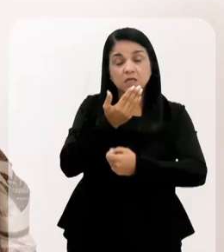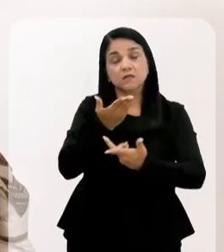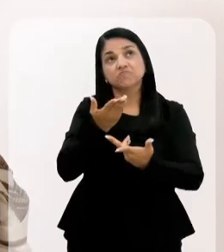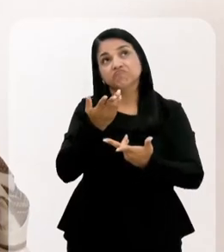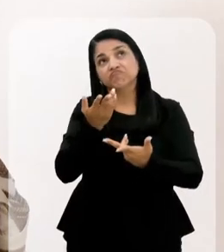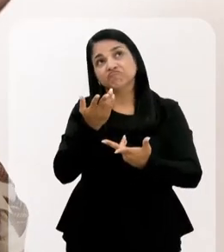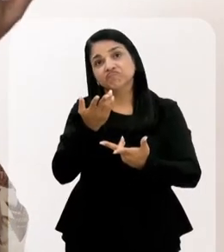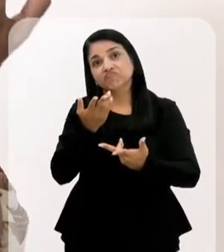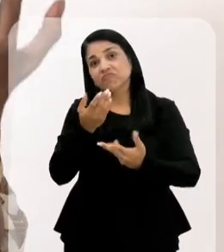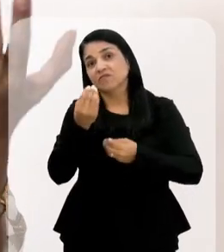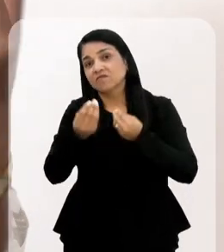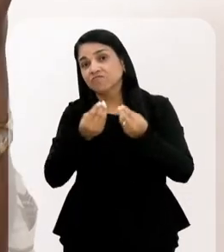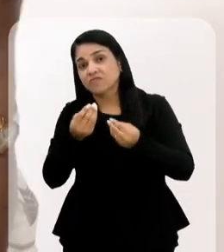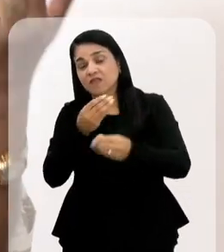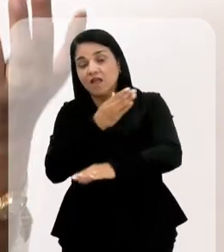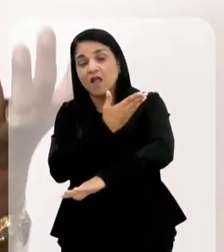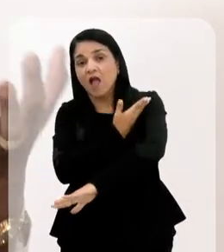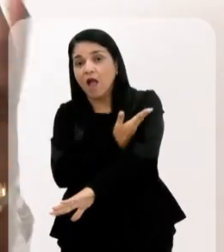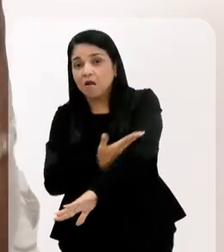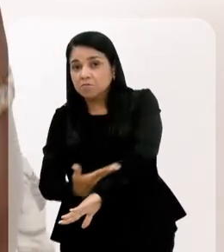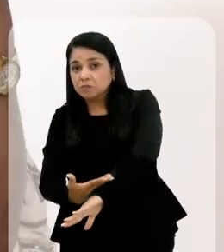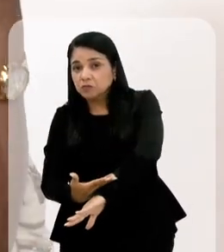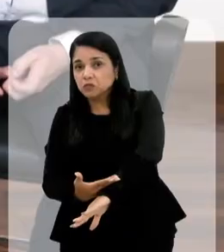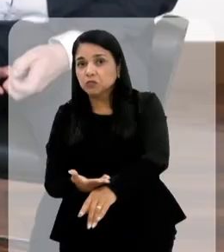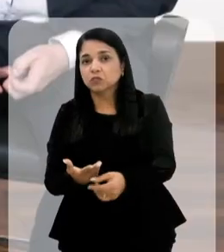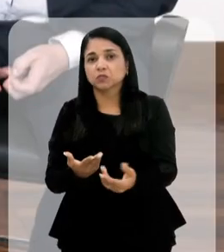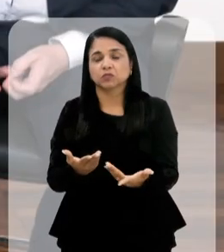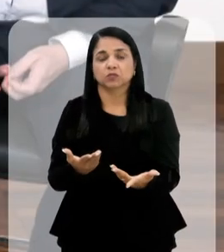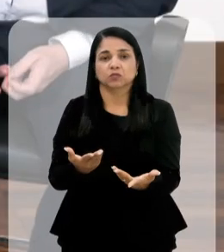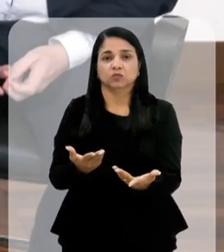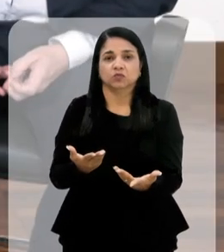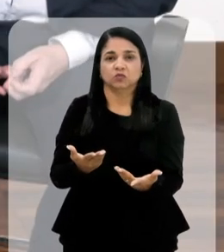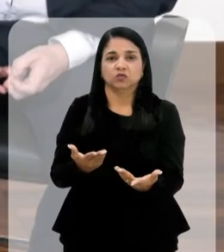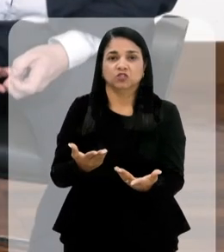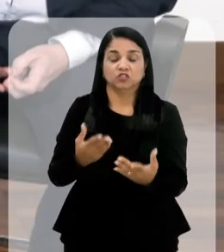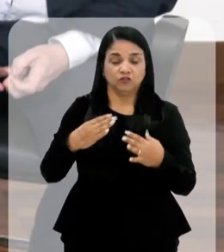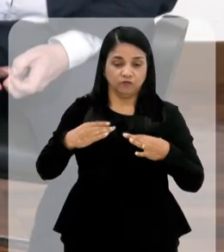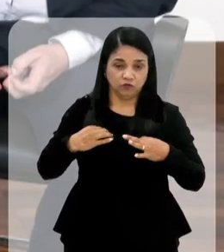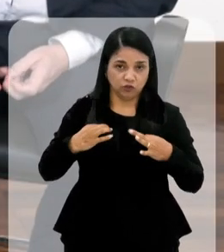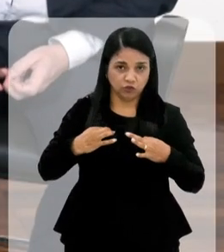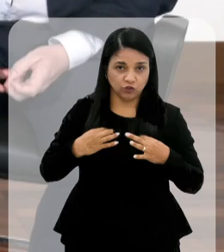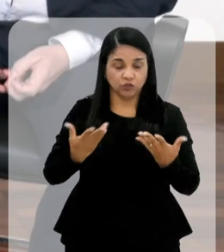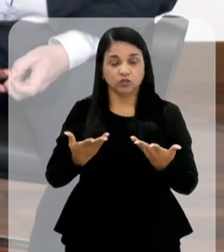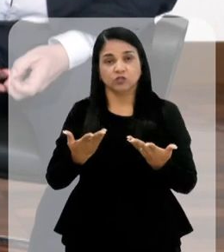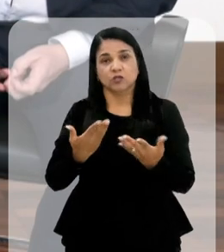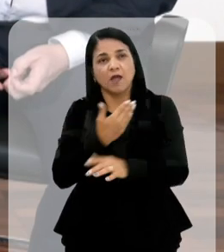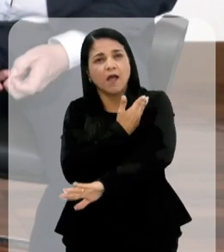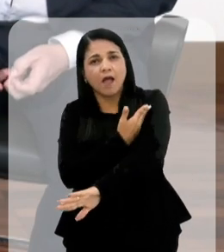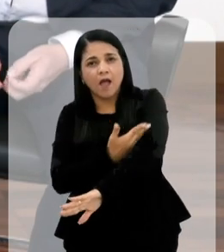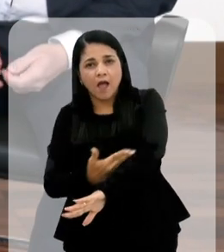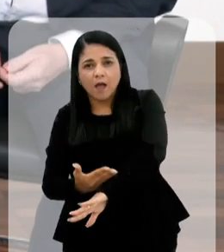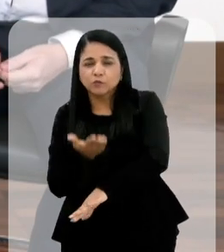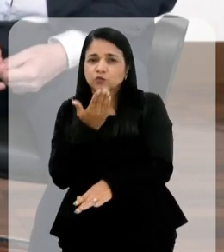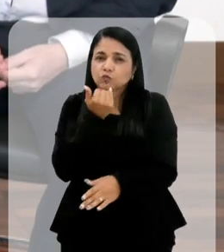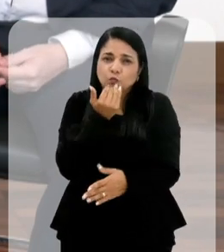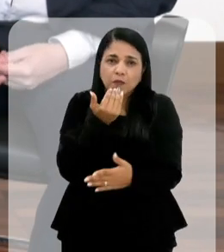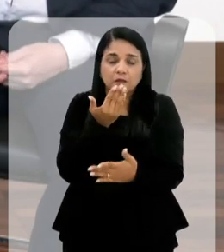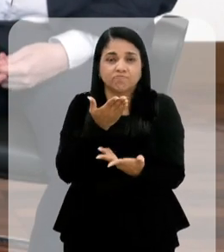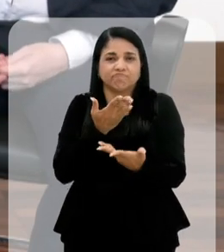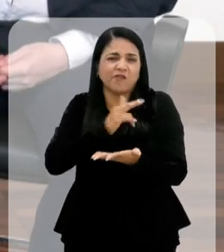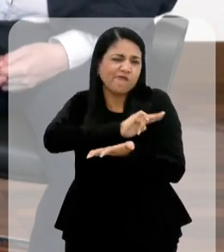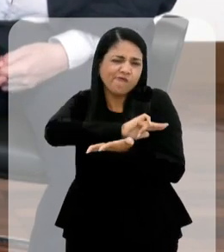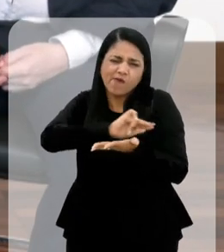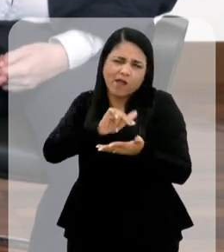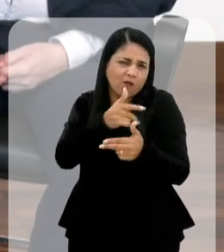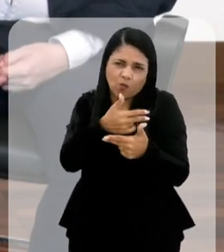de uma forma de hábitos, hábitos de vestir, hábitos de comer bem,